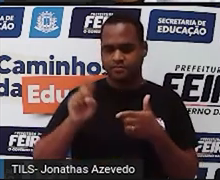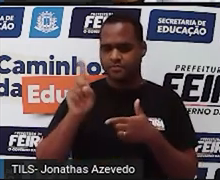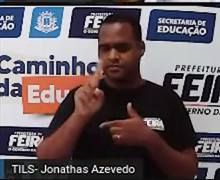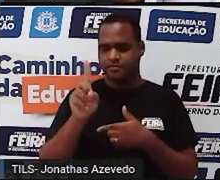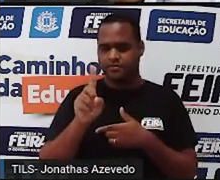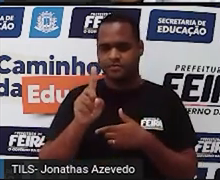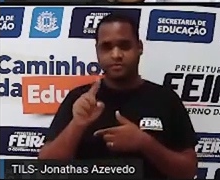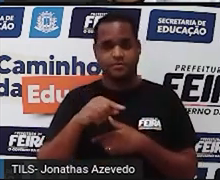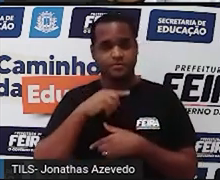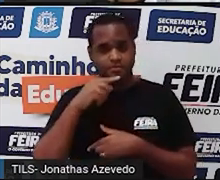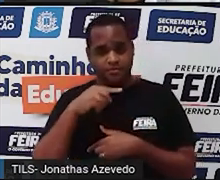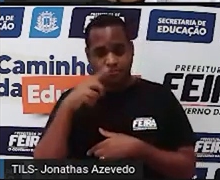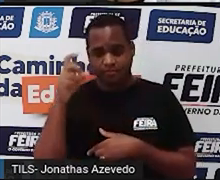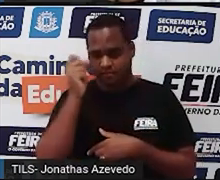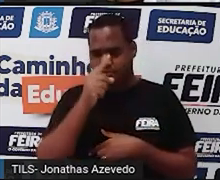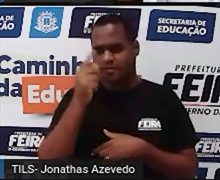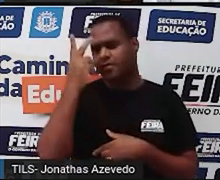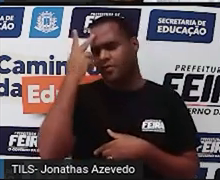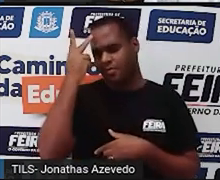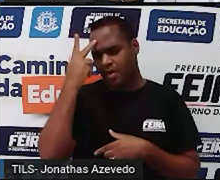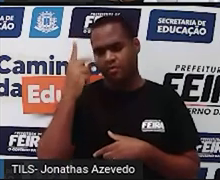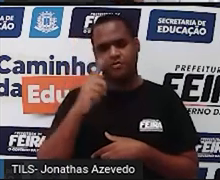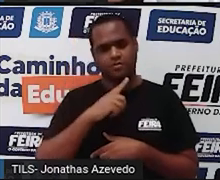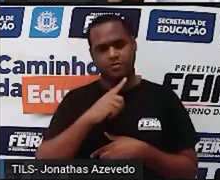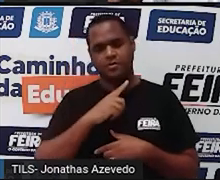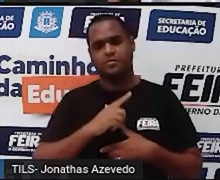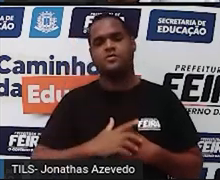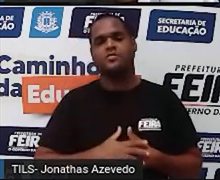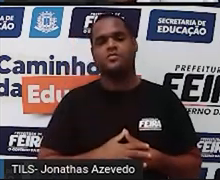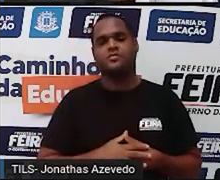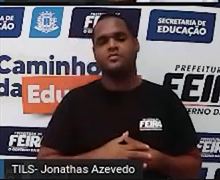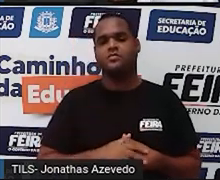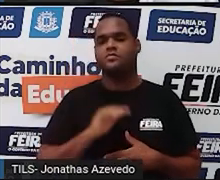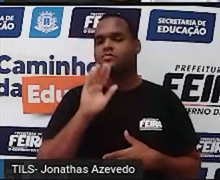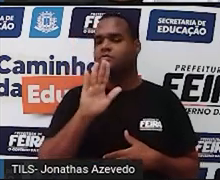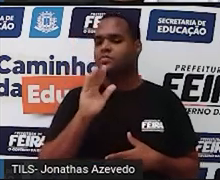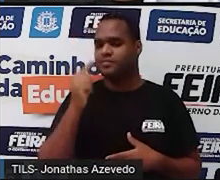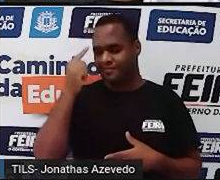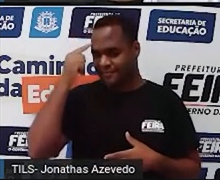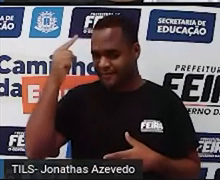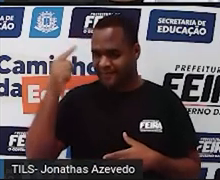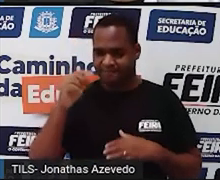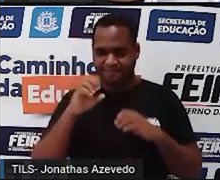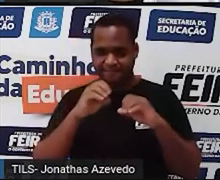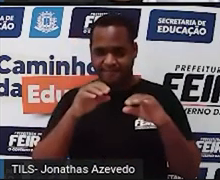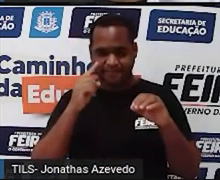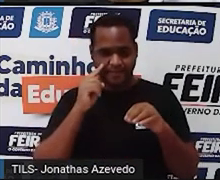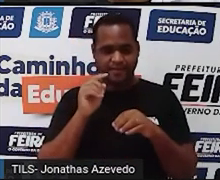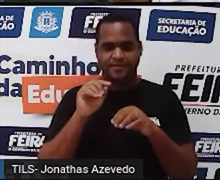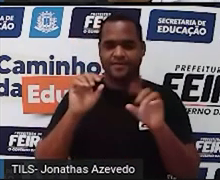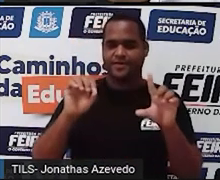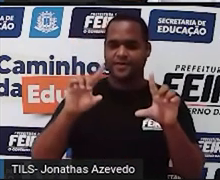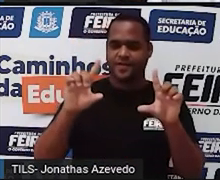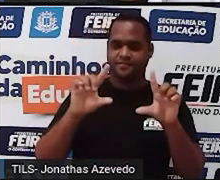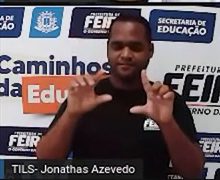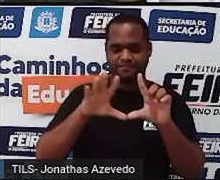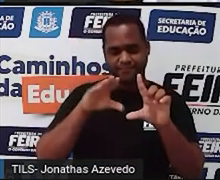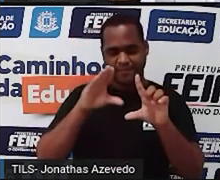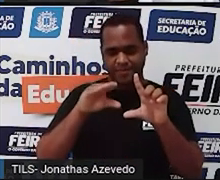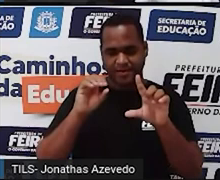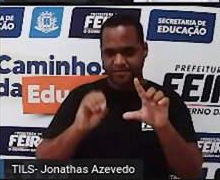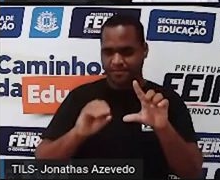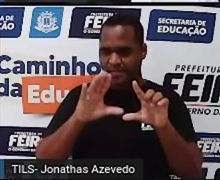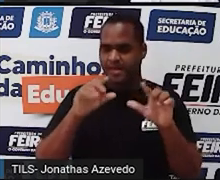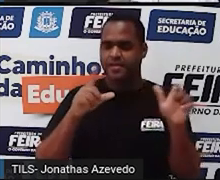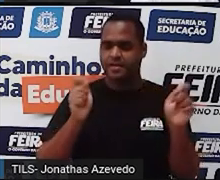As dúvidas podem ser normais. Mas, essa aula, além de ser transmitida na TV, está